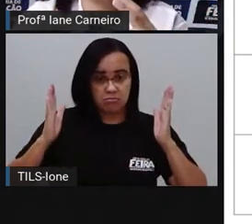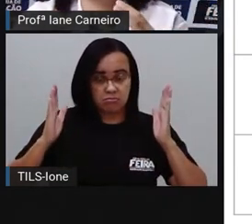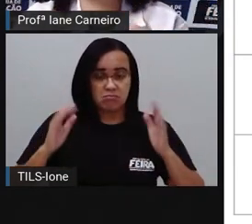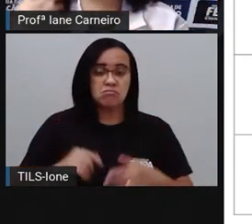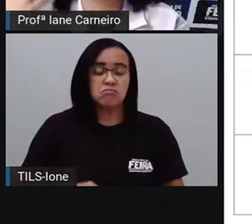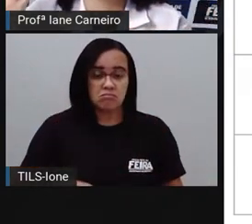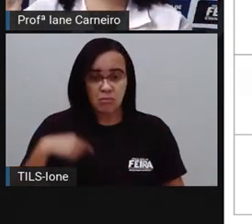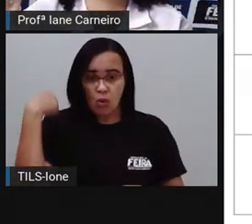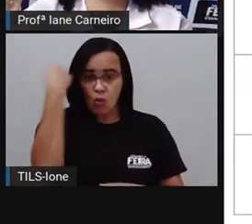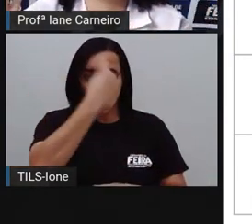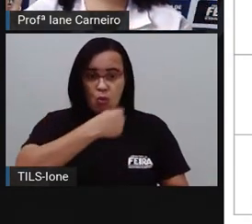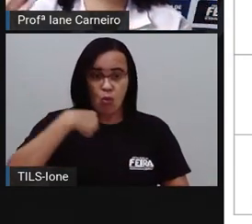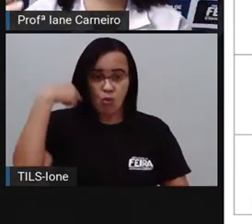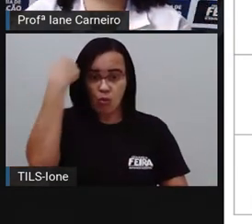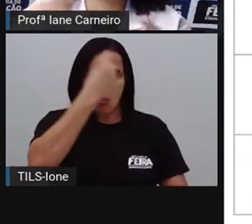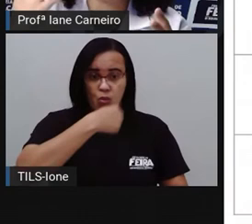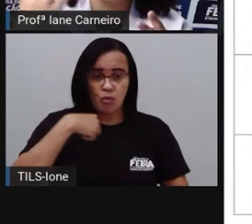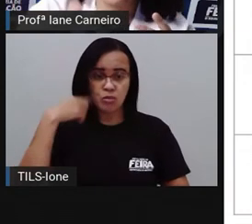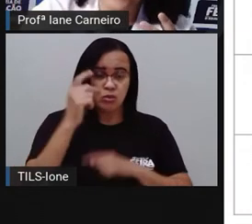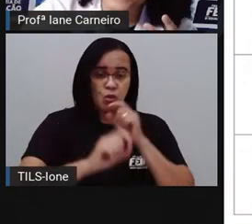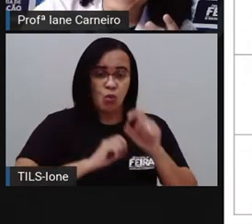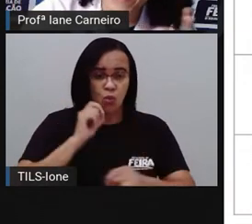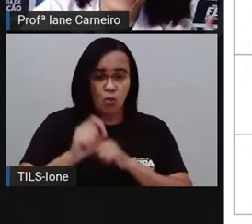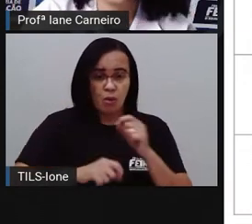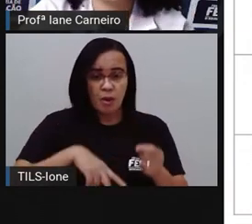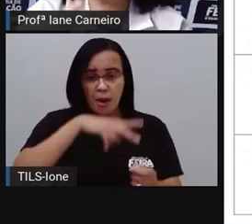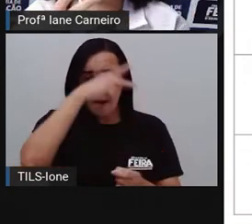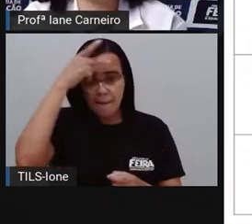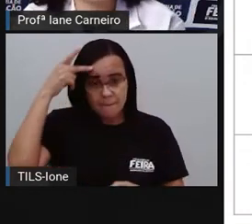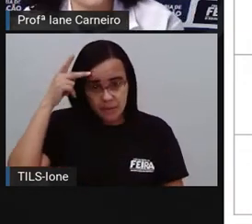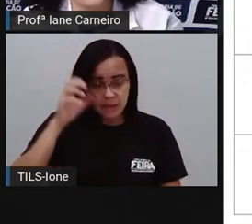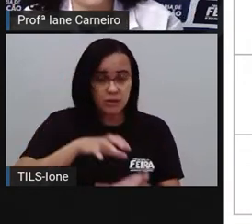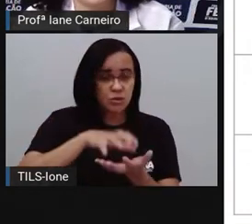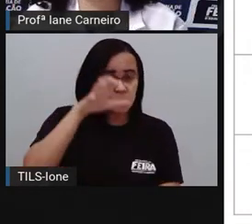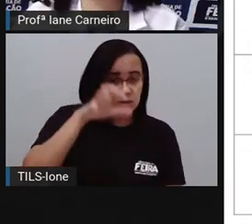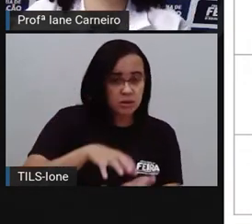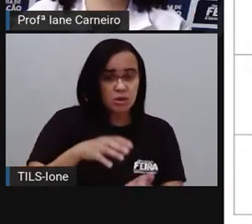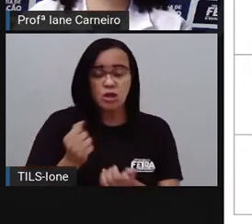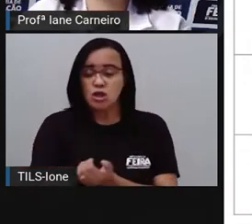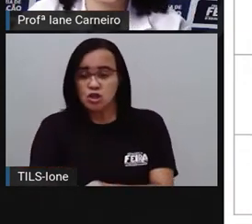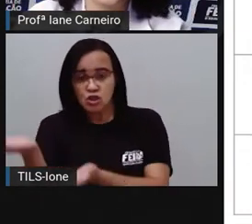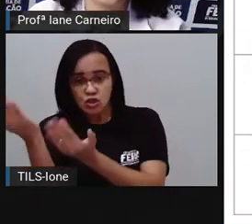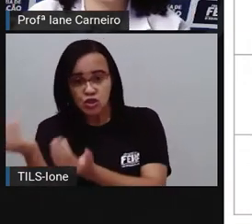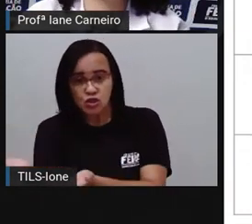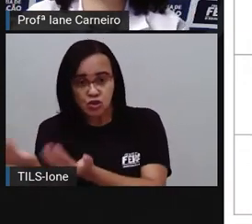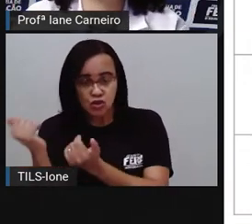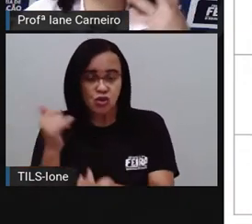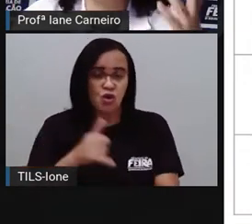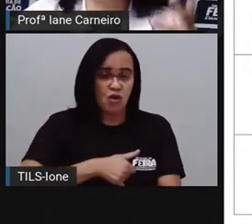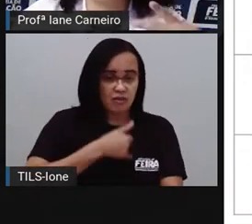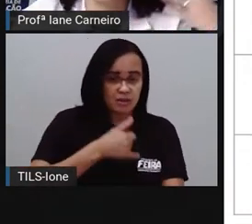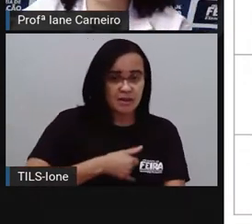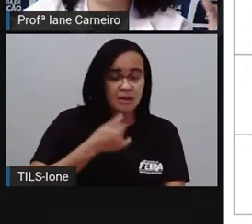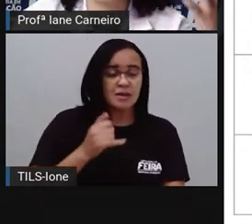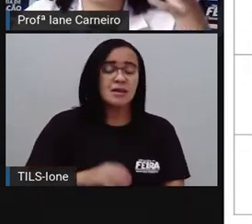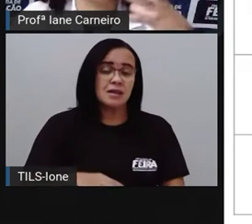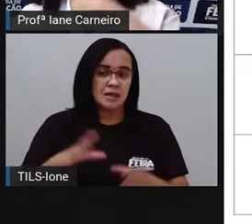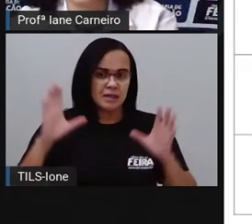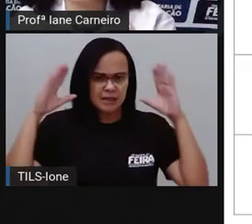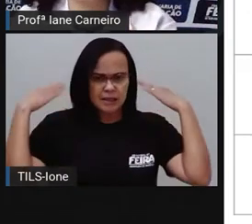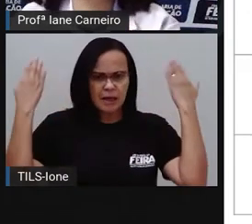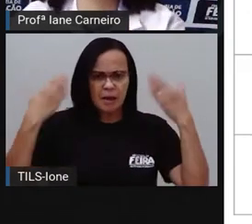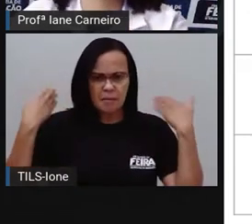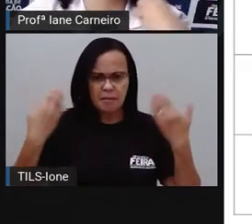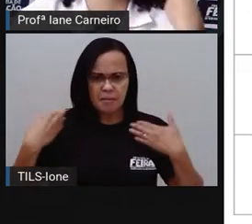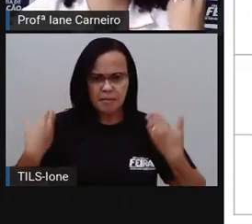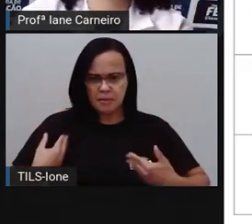rosto com uma pessoa de mais idade, uma pessoa mais nova, né? jovem, né? Cabelos longos, cabelos